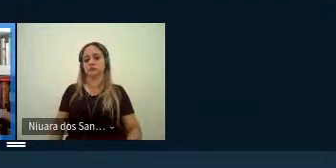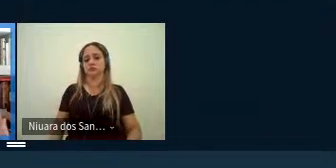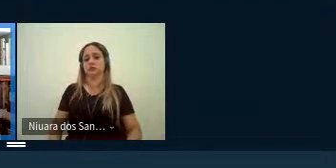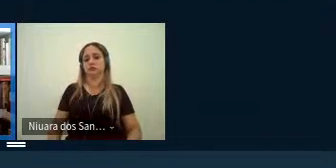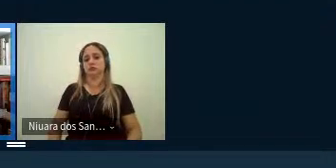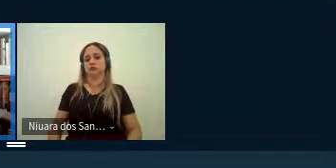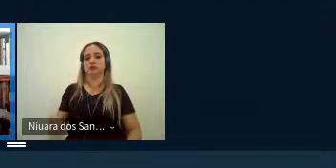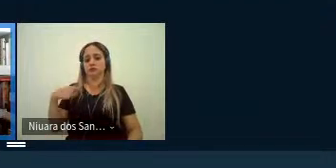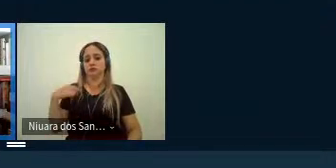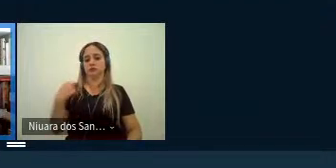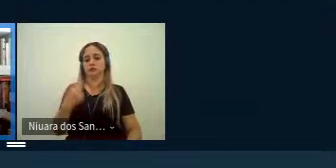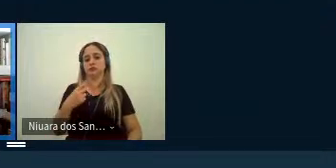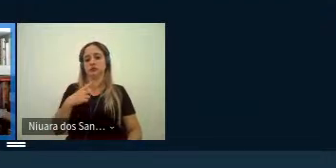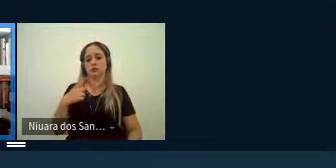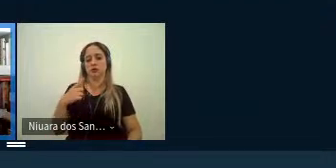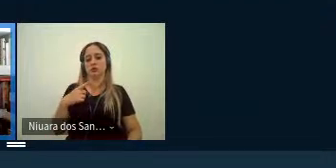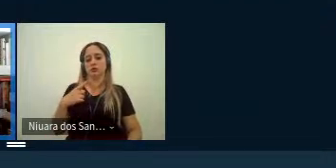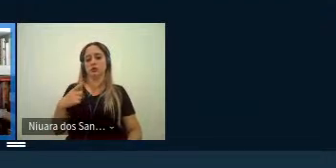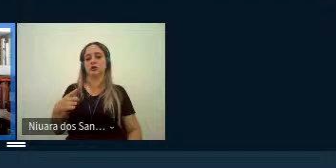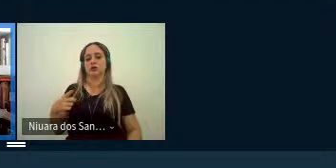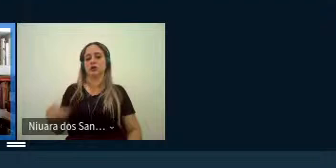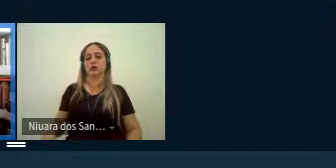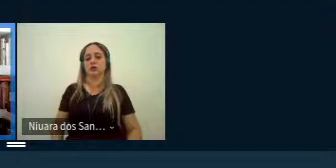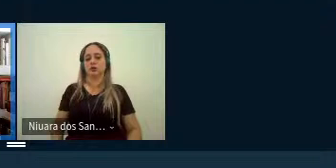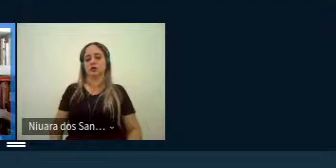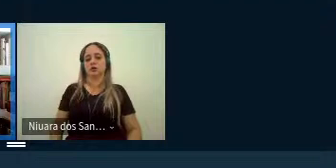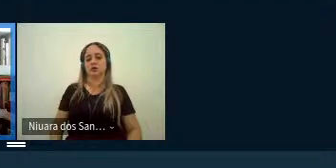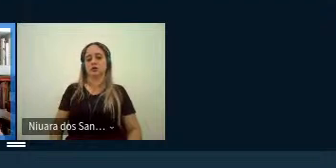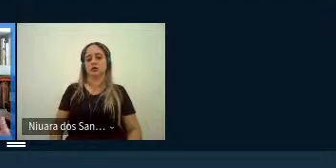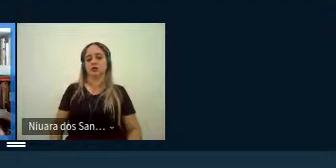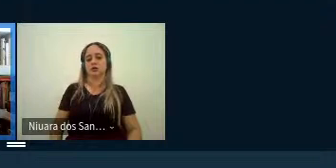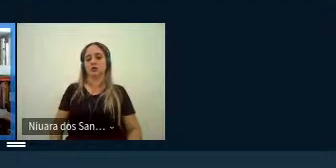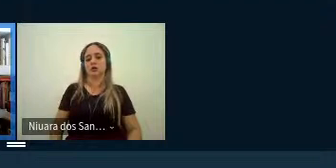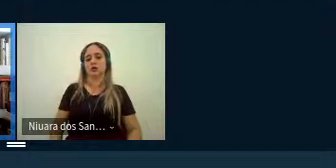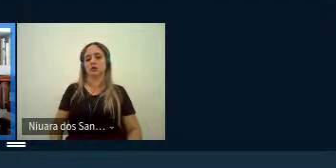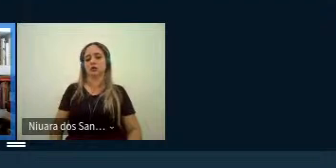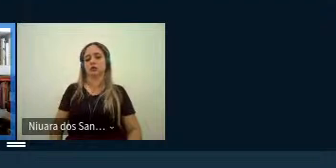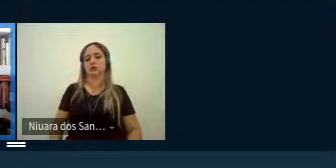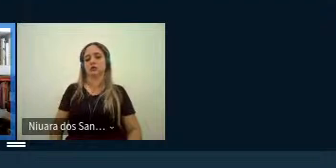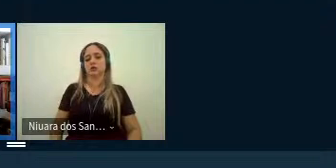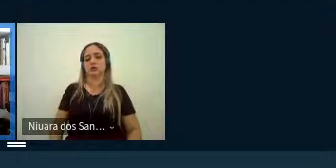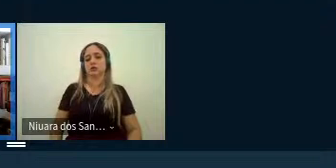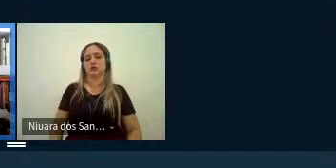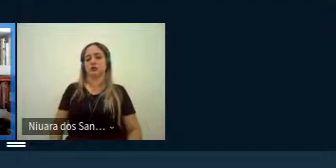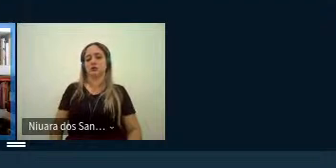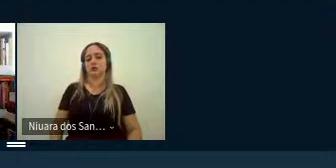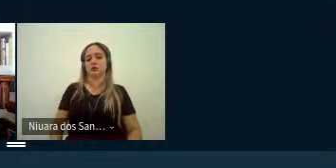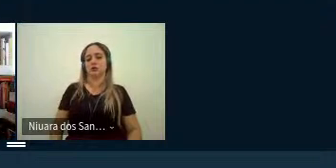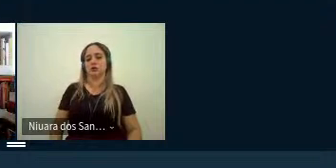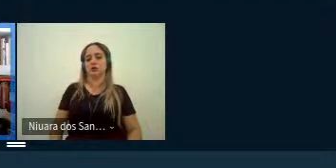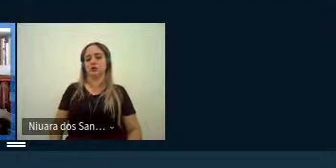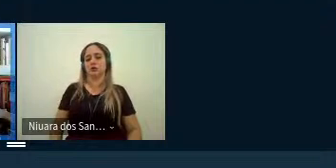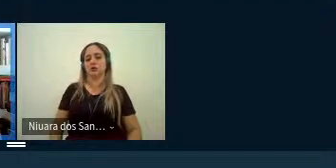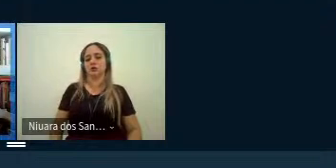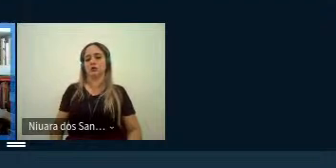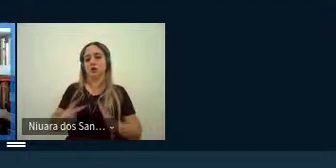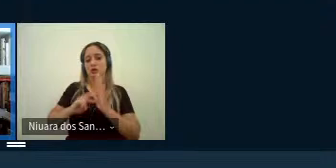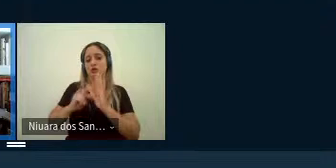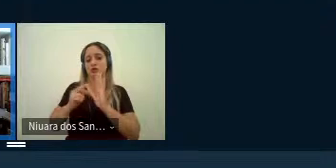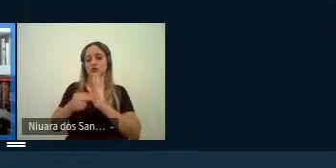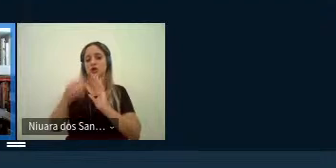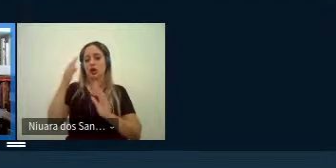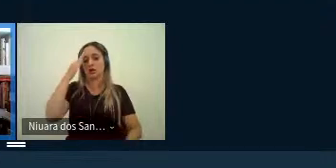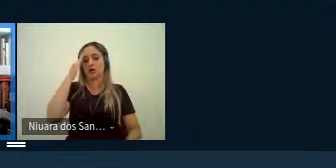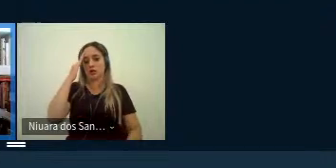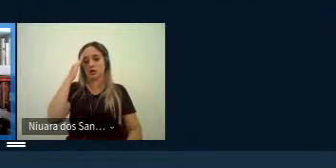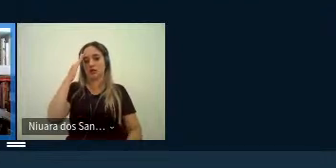ter aí uma uma diversidade mas sempre caminhando nesse sentido né de compreendendo esses